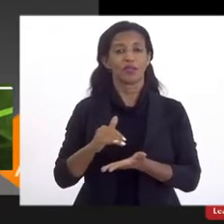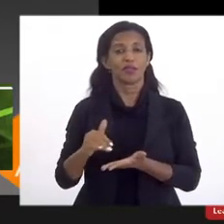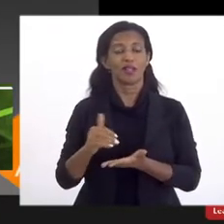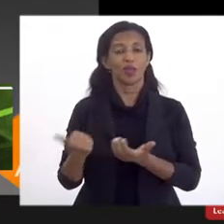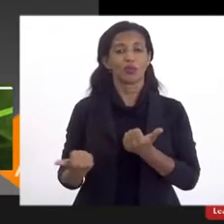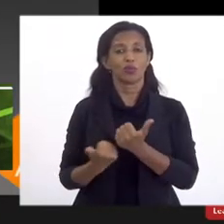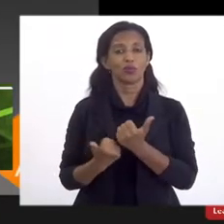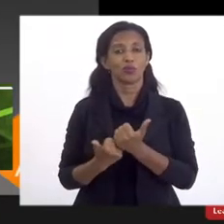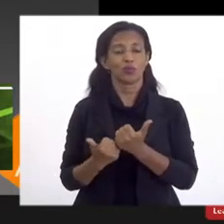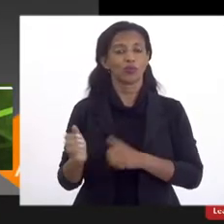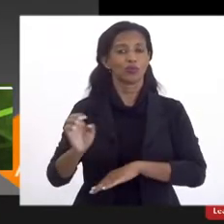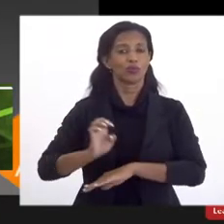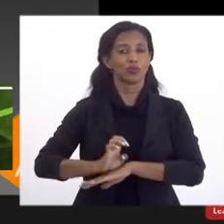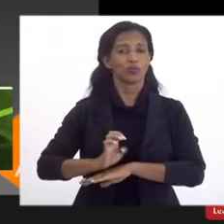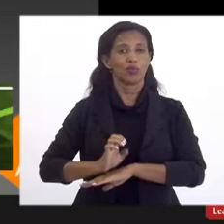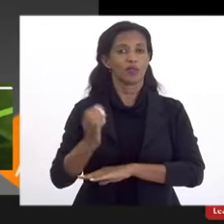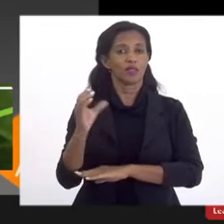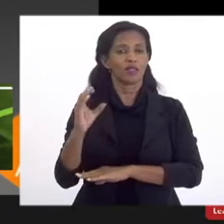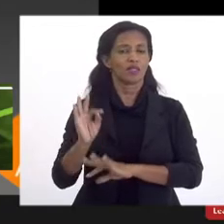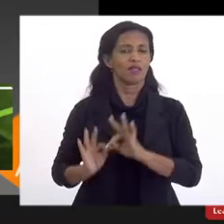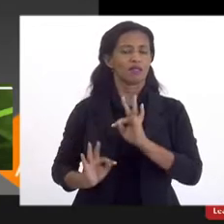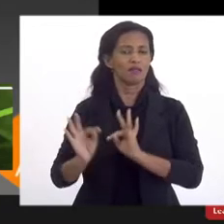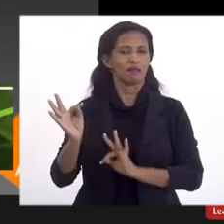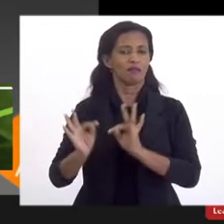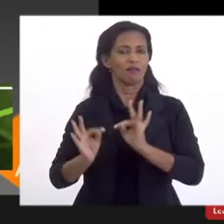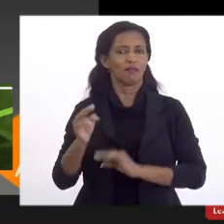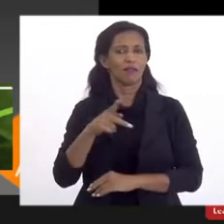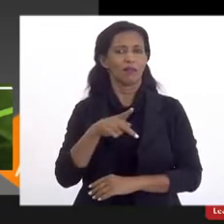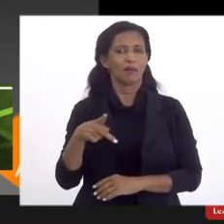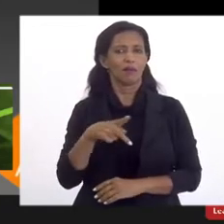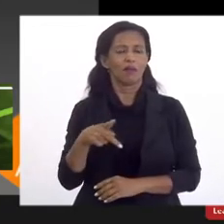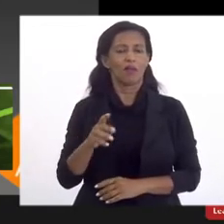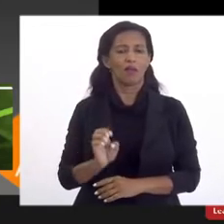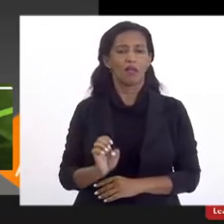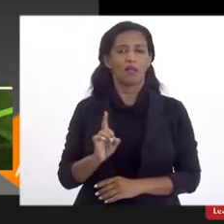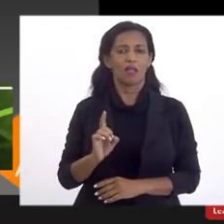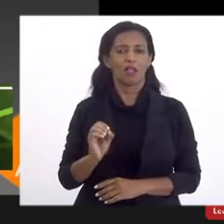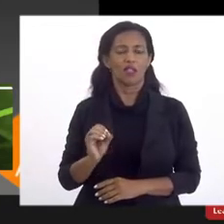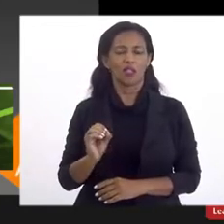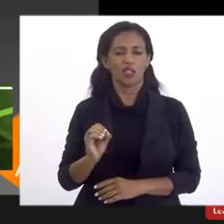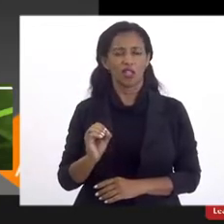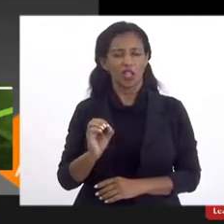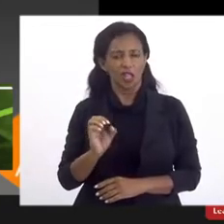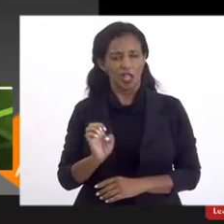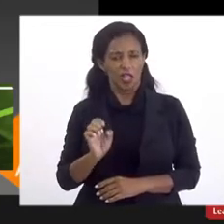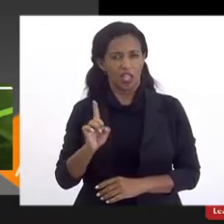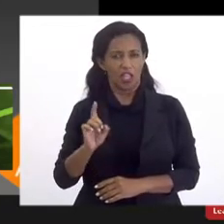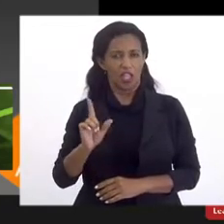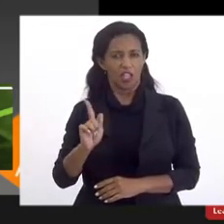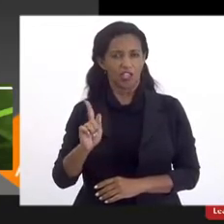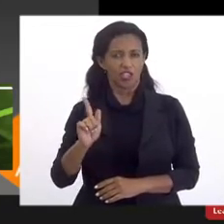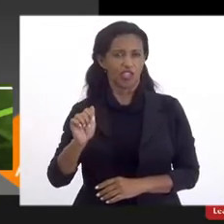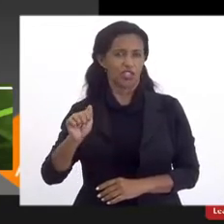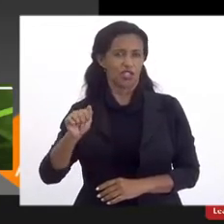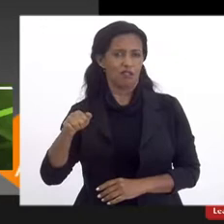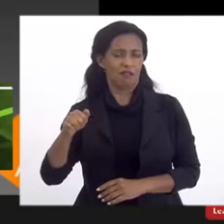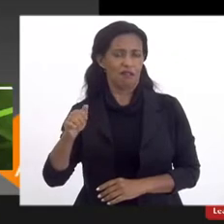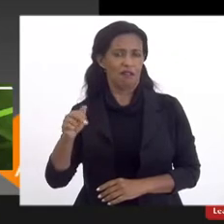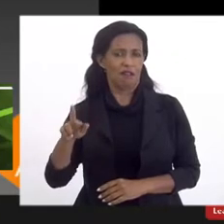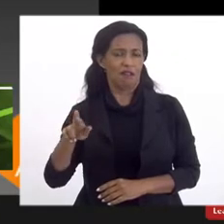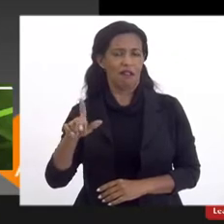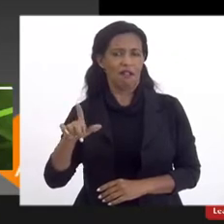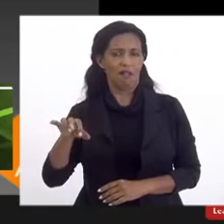subsecretário de Estado de Ciência e Tecnologia, professor Edgar Leite, né? E cumprimento as